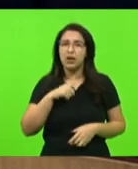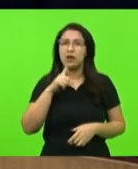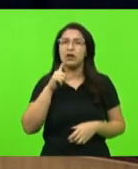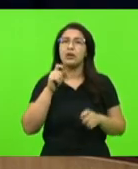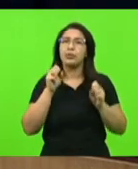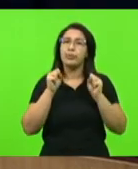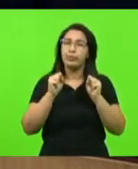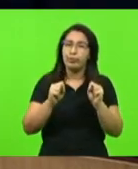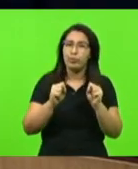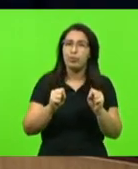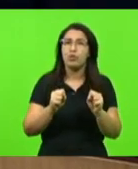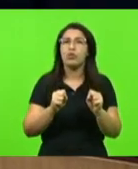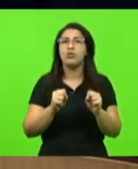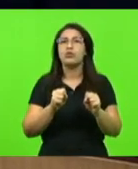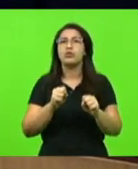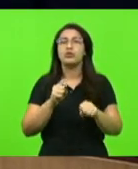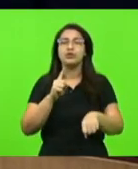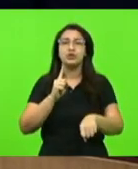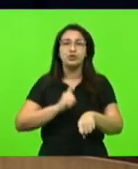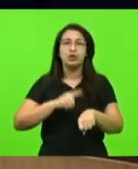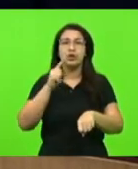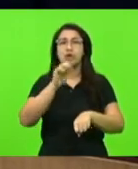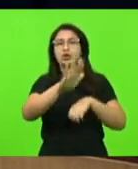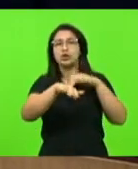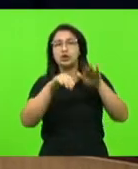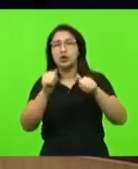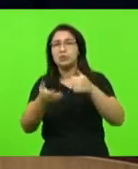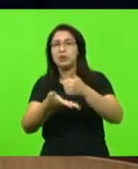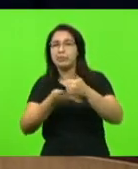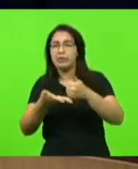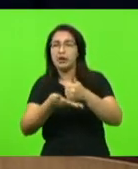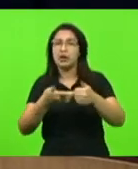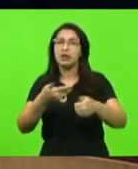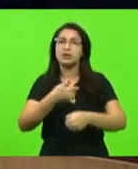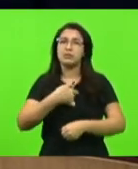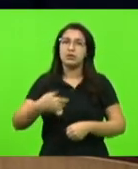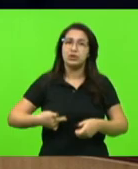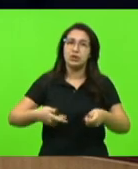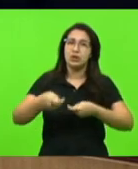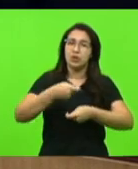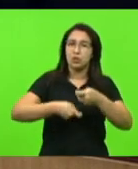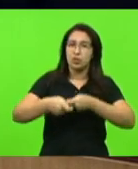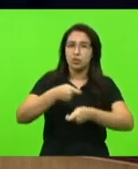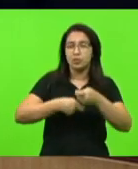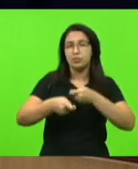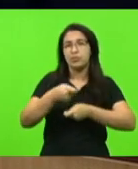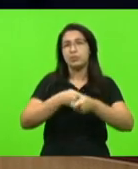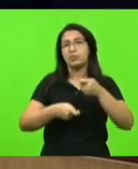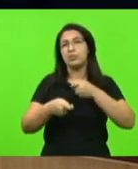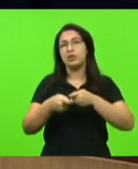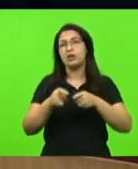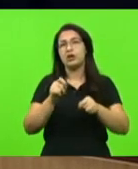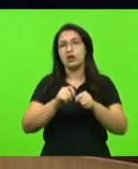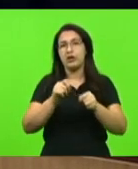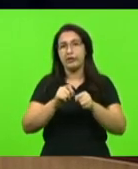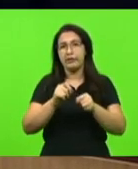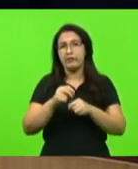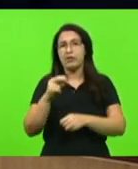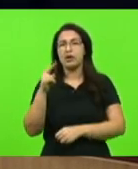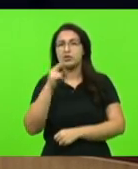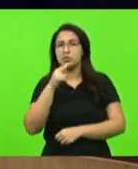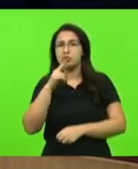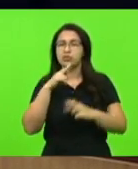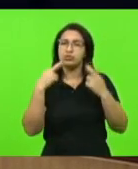a sua base, acionar o Ministério da Economia para fazer essa suplementação o quanto